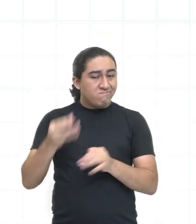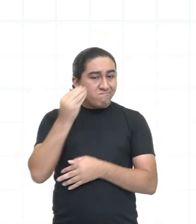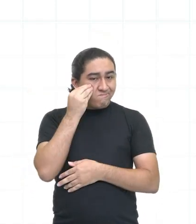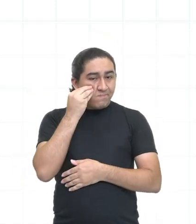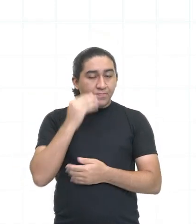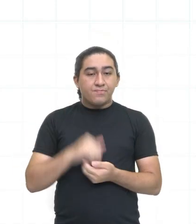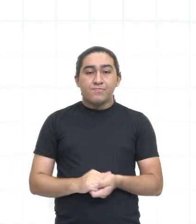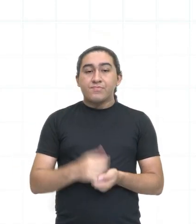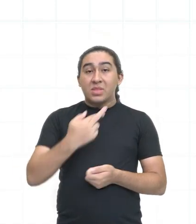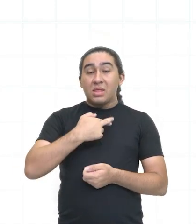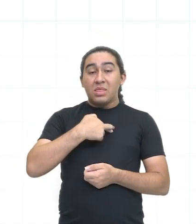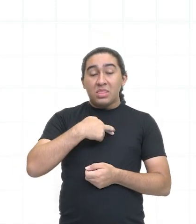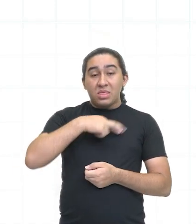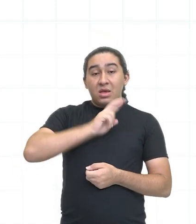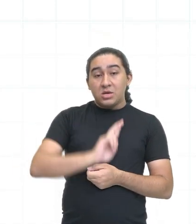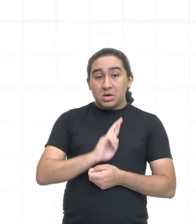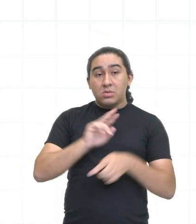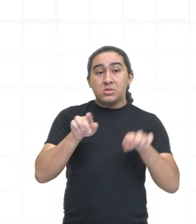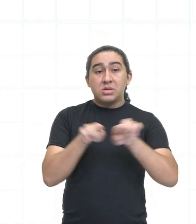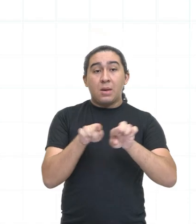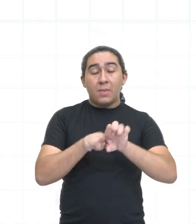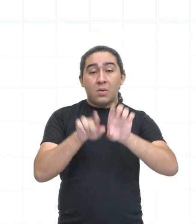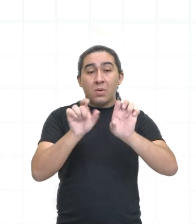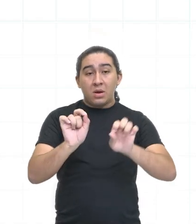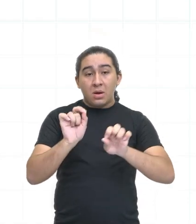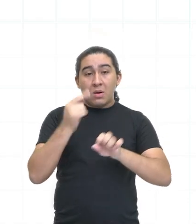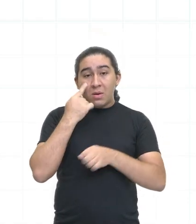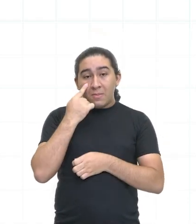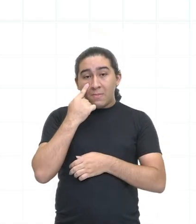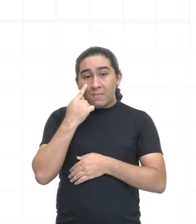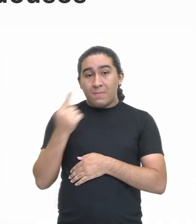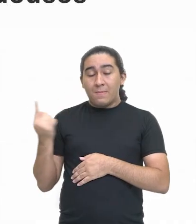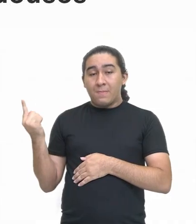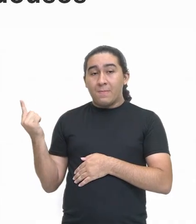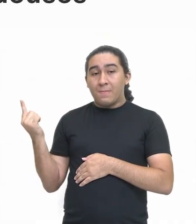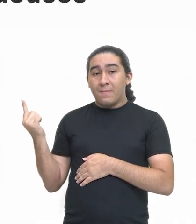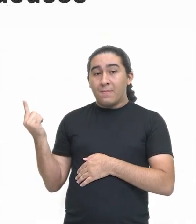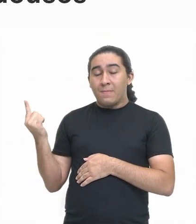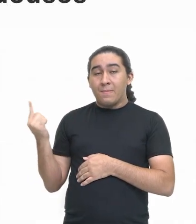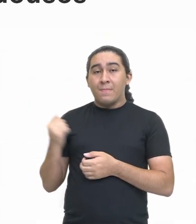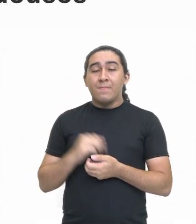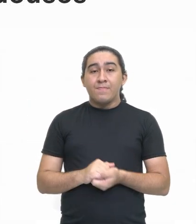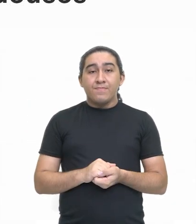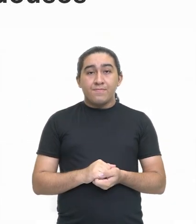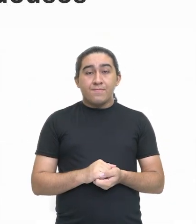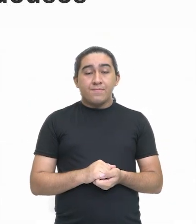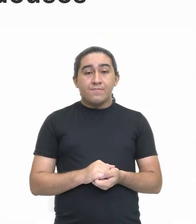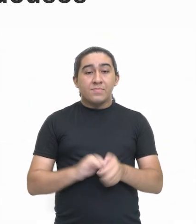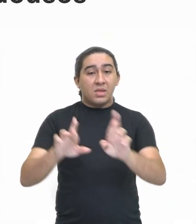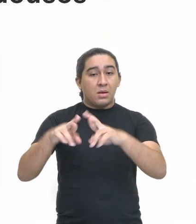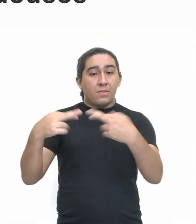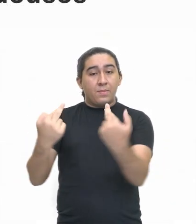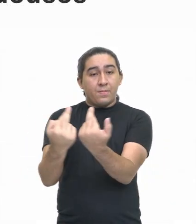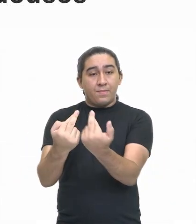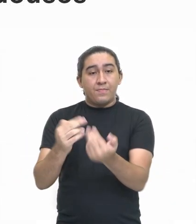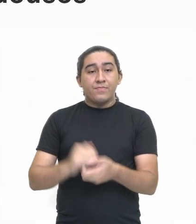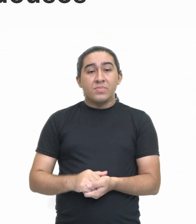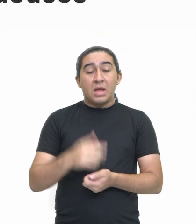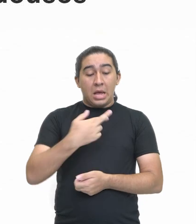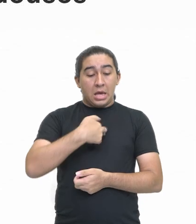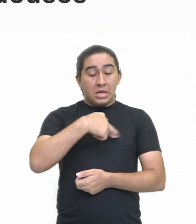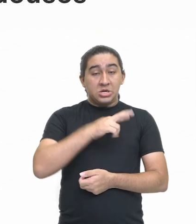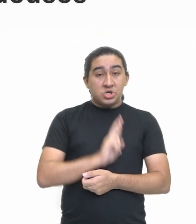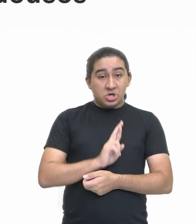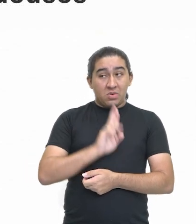Religião e culto. Vamos verificar um pouco a respeito também? Então, religião e culto. A